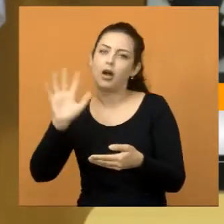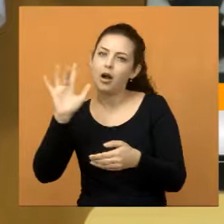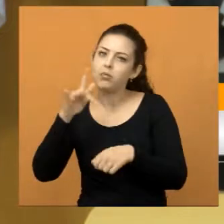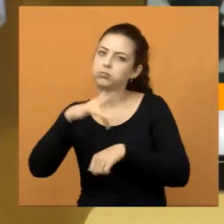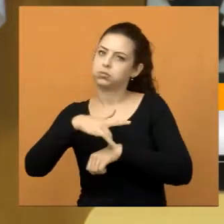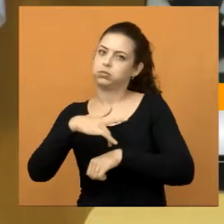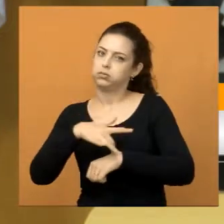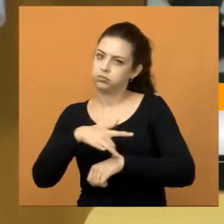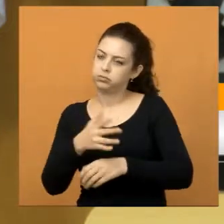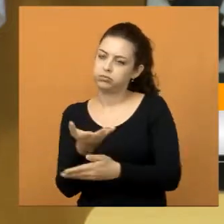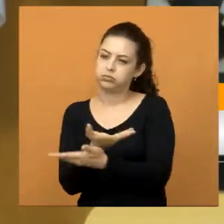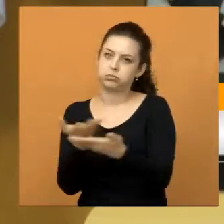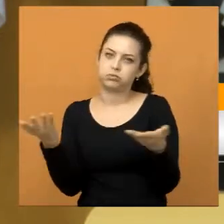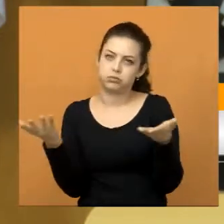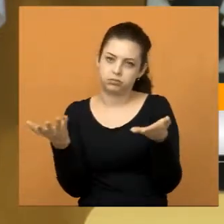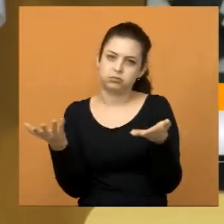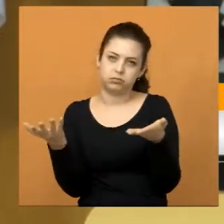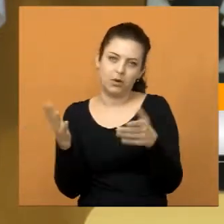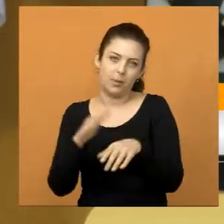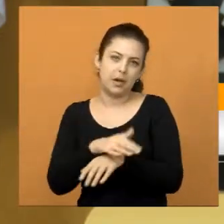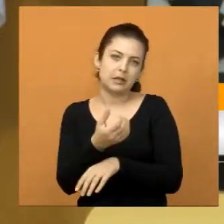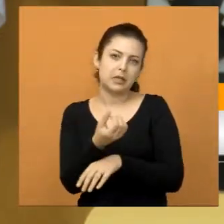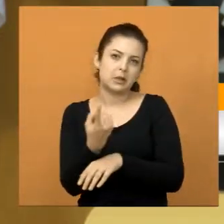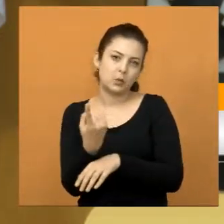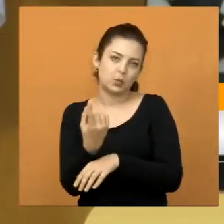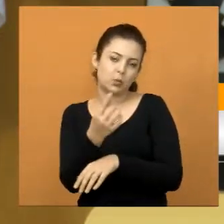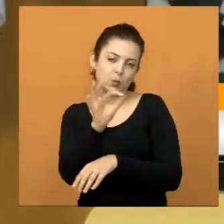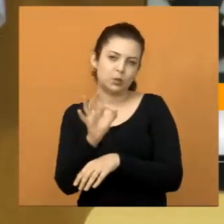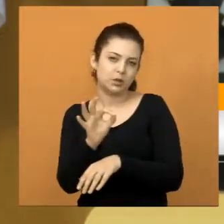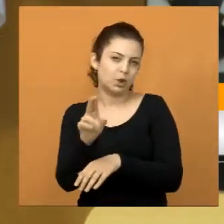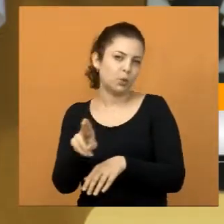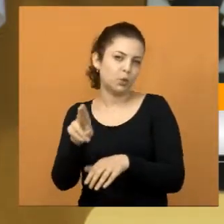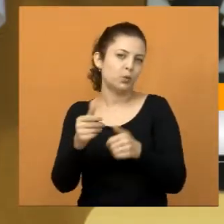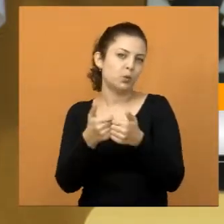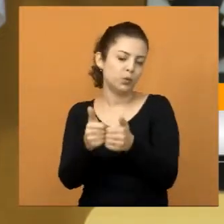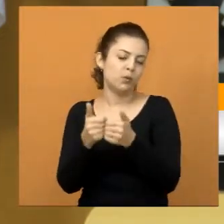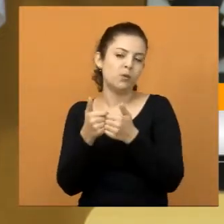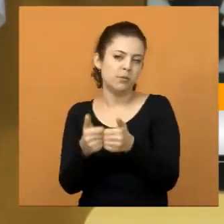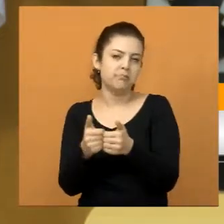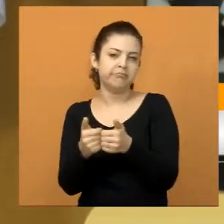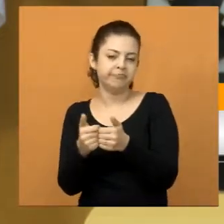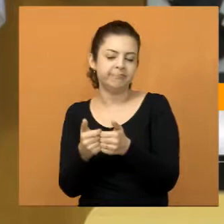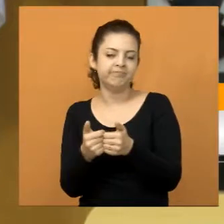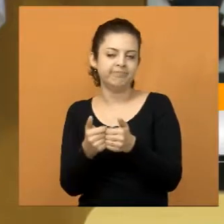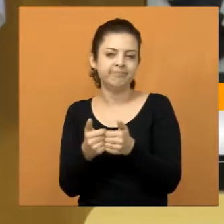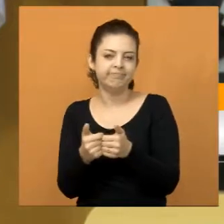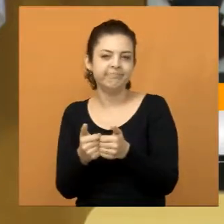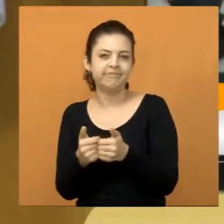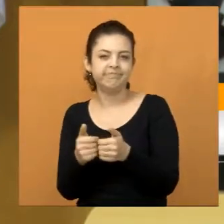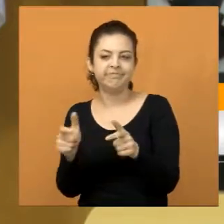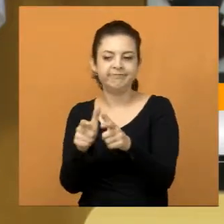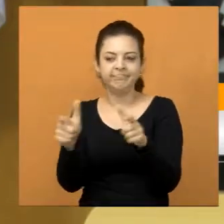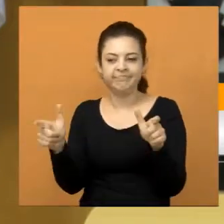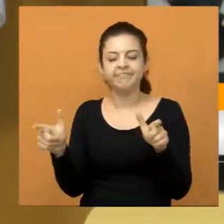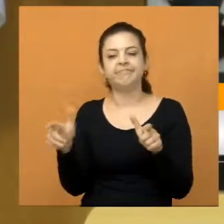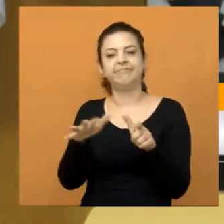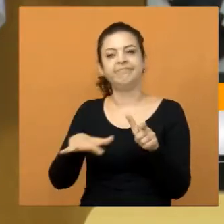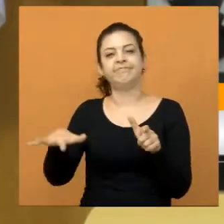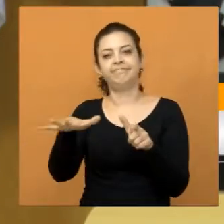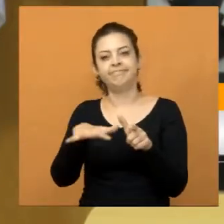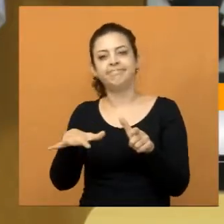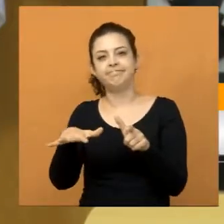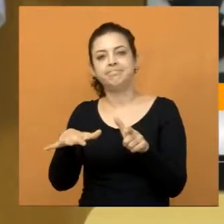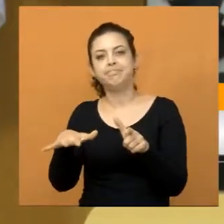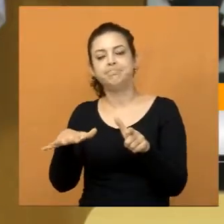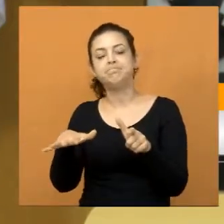absurdo para essas pessoas. Aqui é mais de 61% do usuário do transporte público, são essas pessoas que eu estou citando,